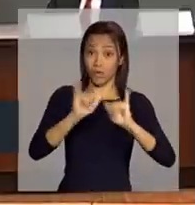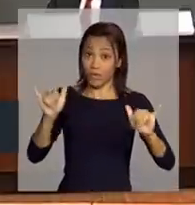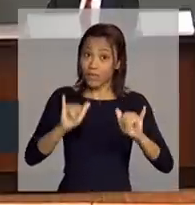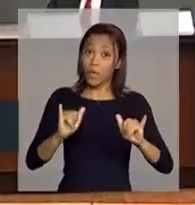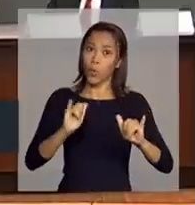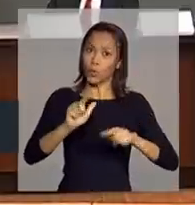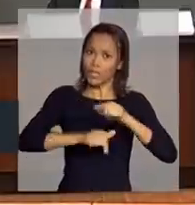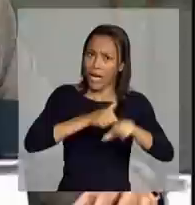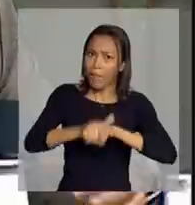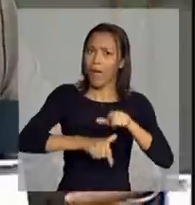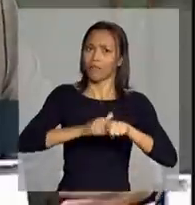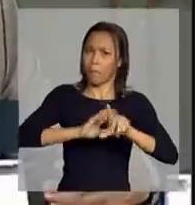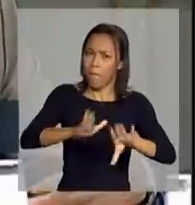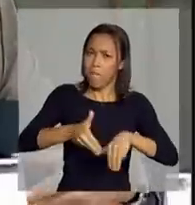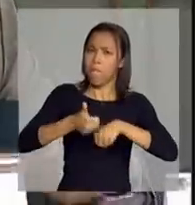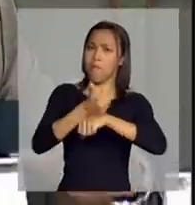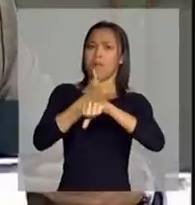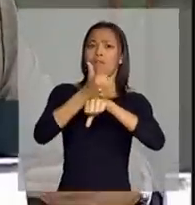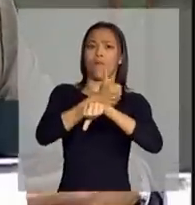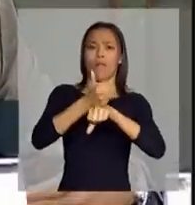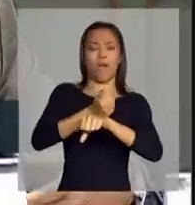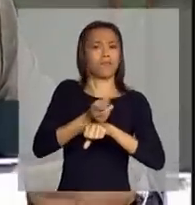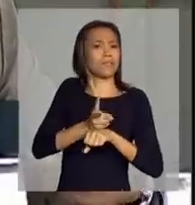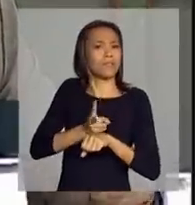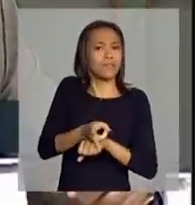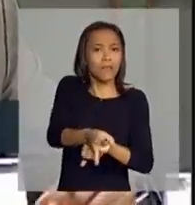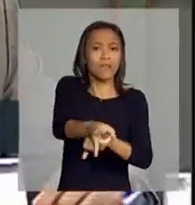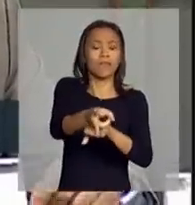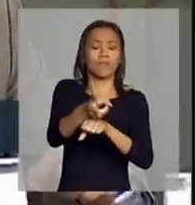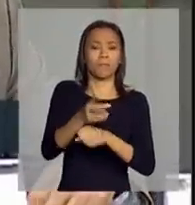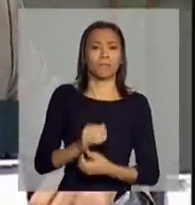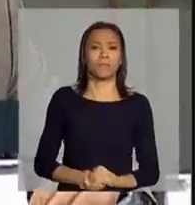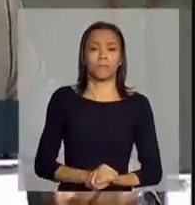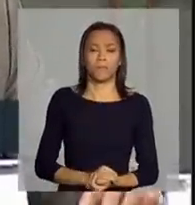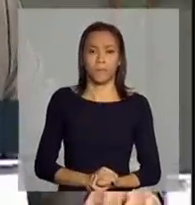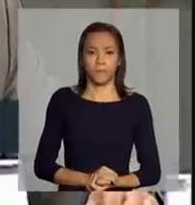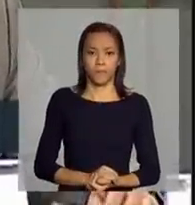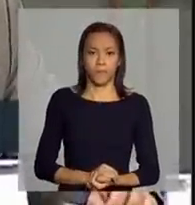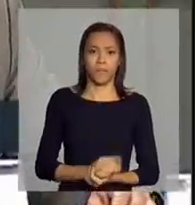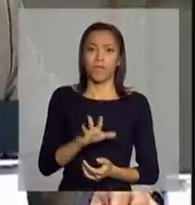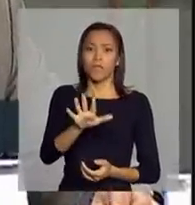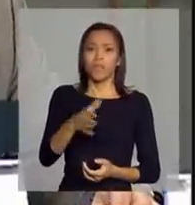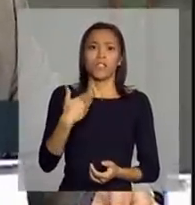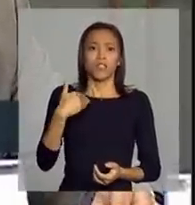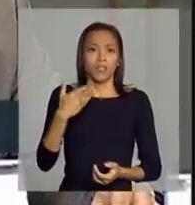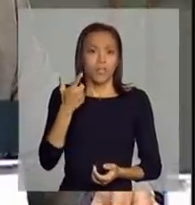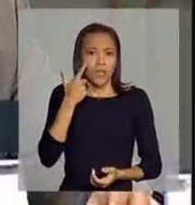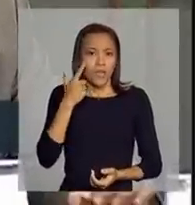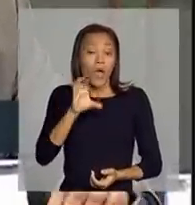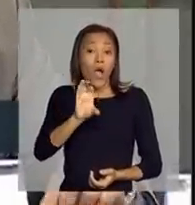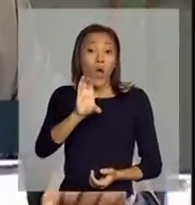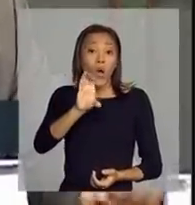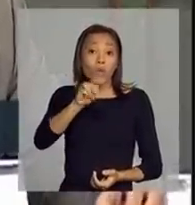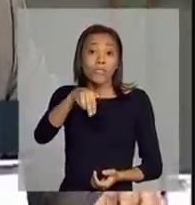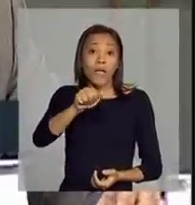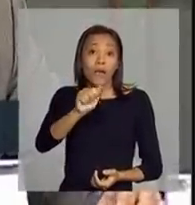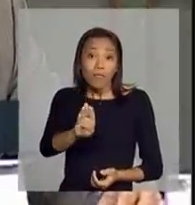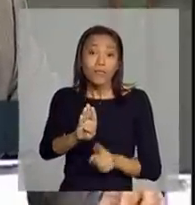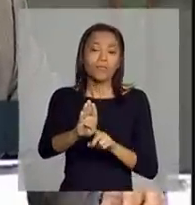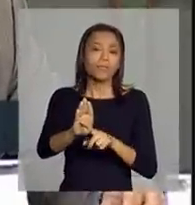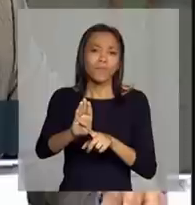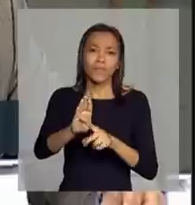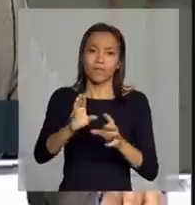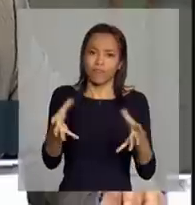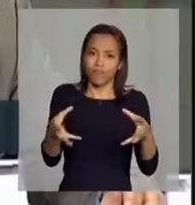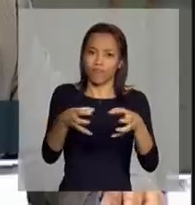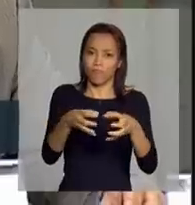tem melhorado, tem se aproximado a cada dia a estimativa da Conab com a efetiva realização da